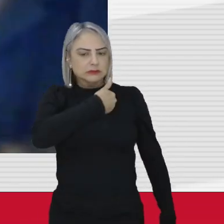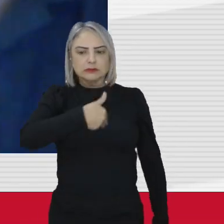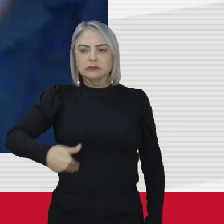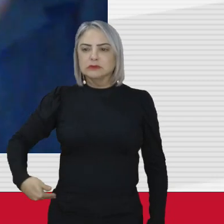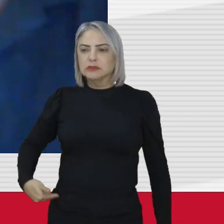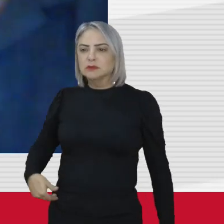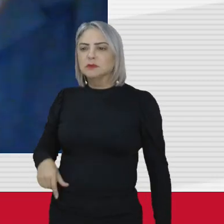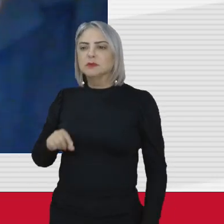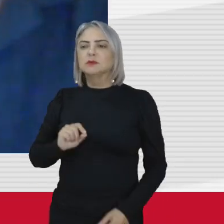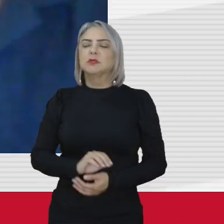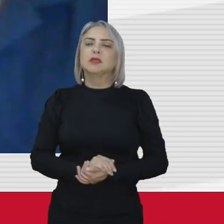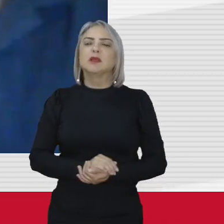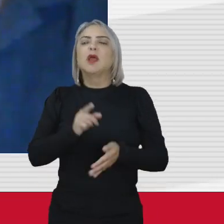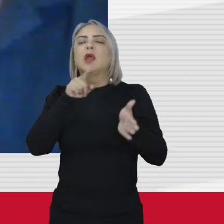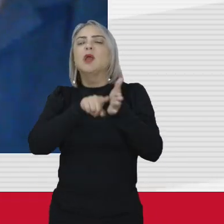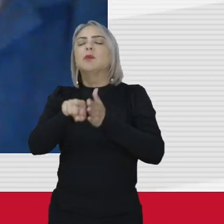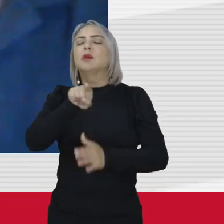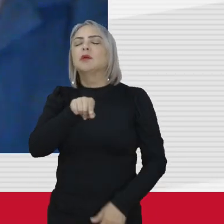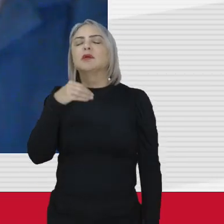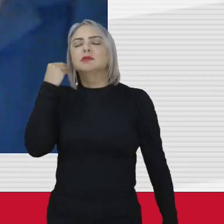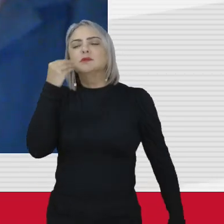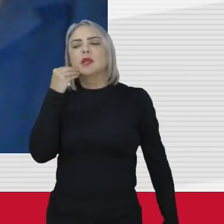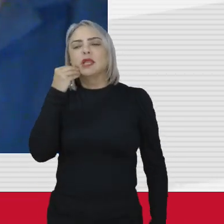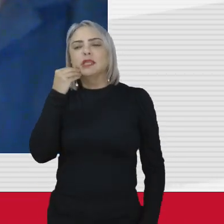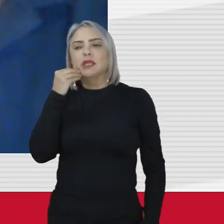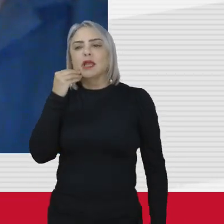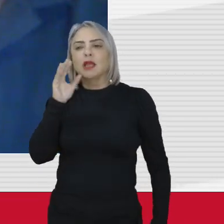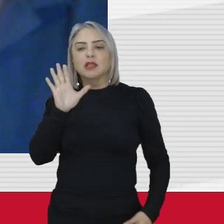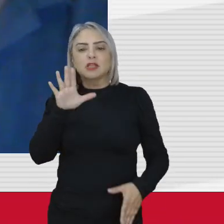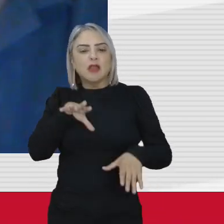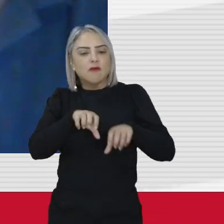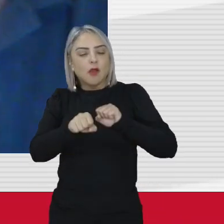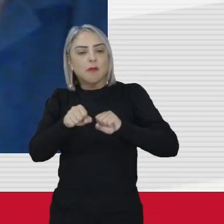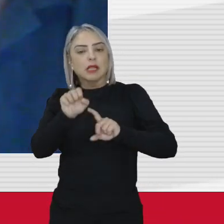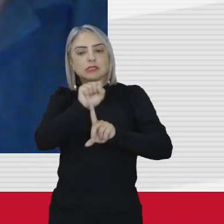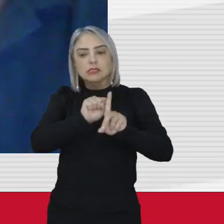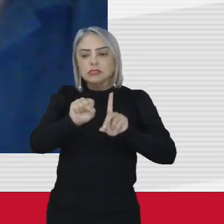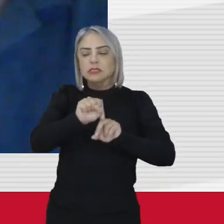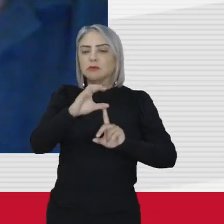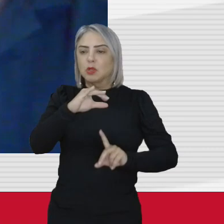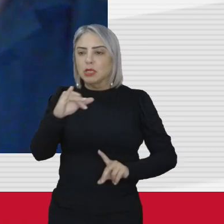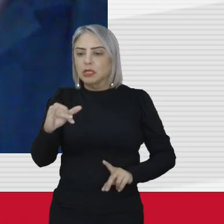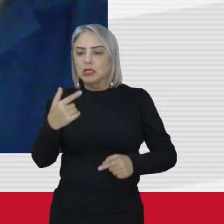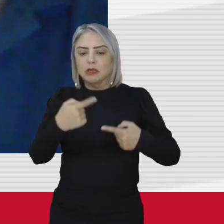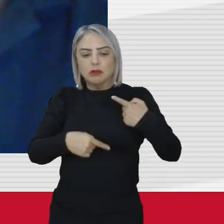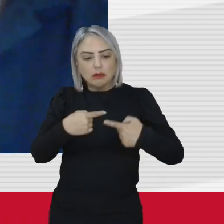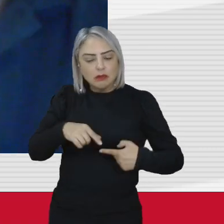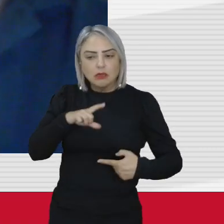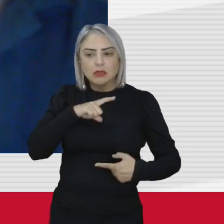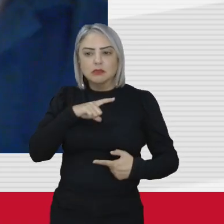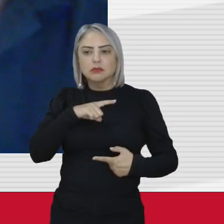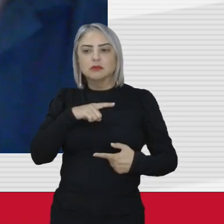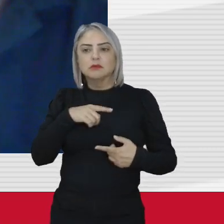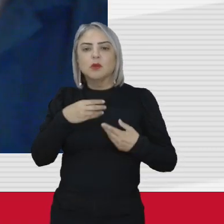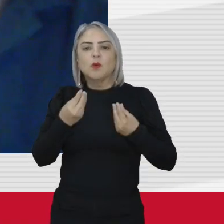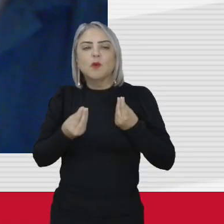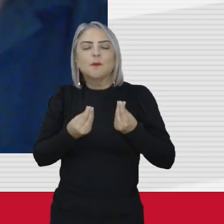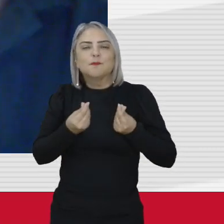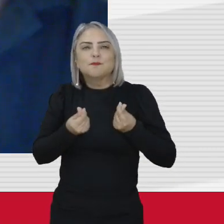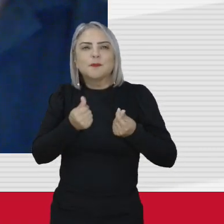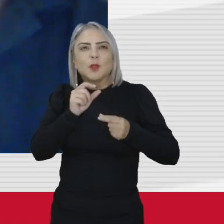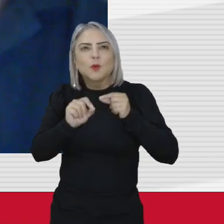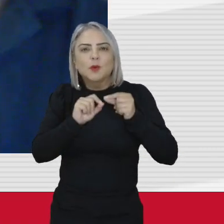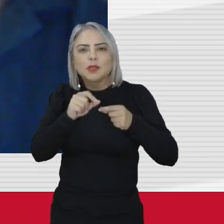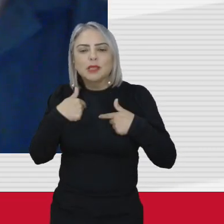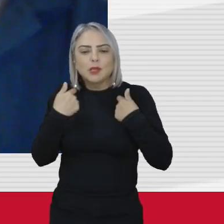eu te pergunto com essa tua experiência ainda mais formada em ciência política mais com tudo e que você realmente o que